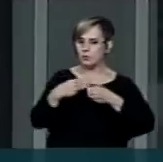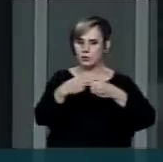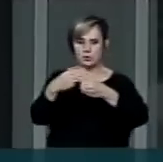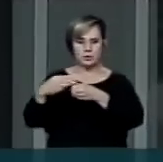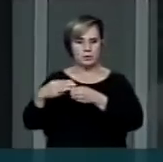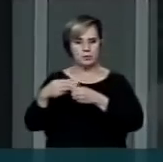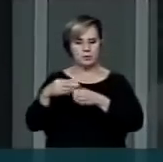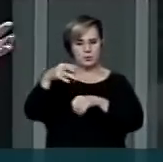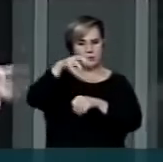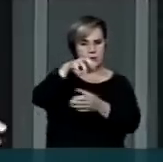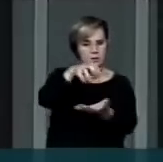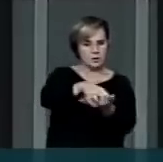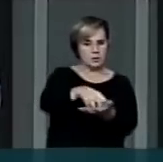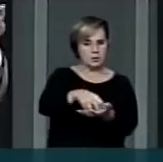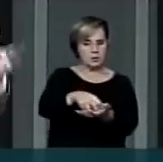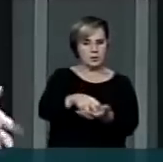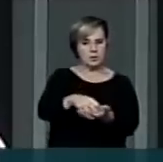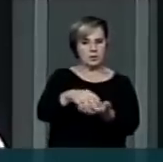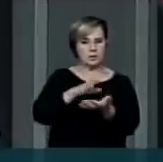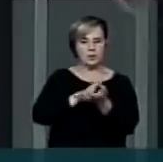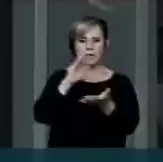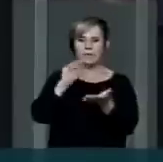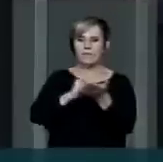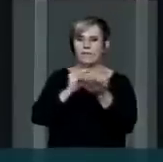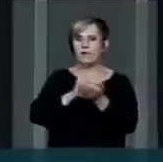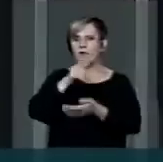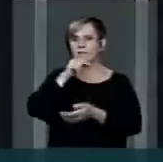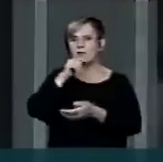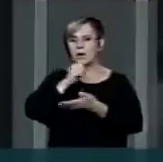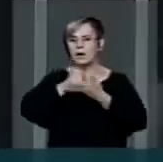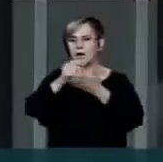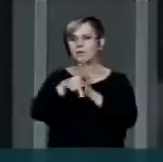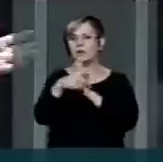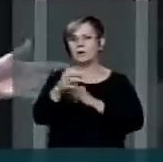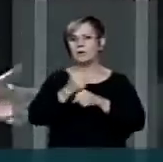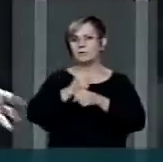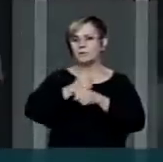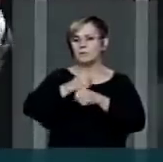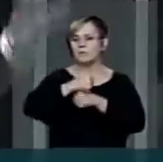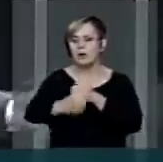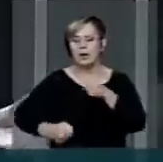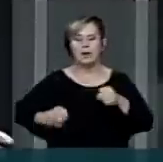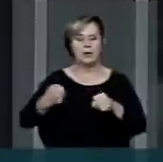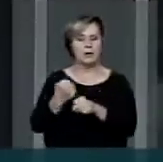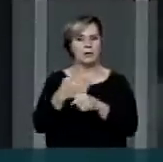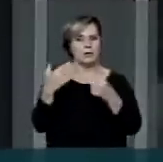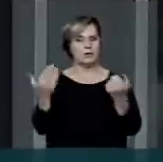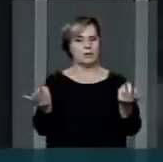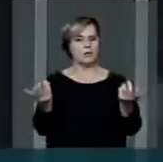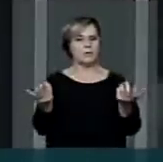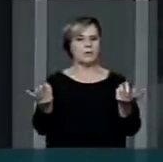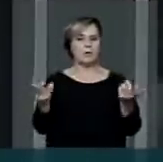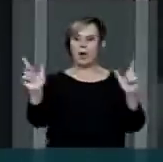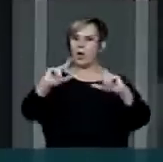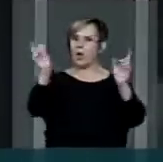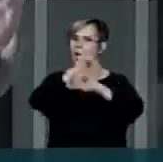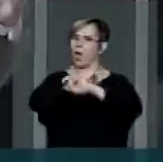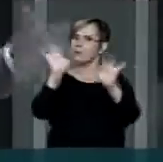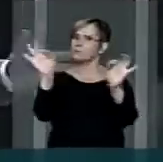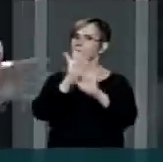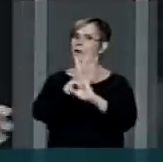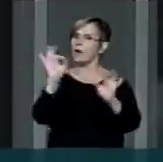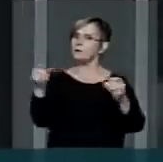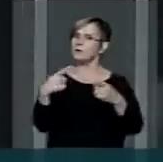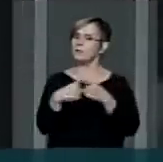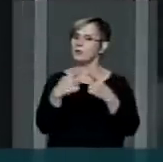sede dos municípios há um colapso da falta d'água para o abastecimento humano. E isso a grande empresa do Sul não dizia, porque